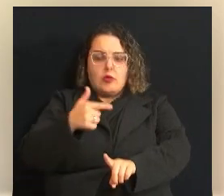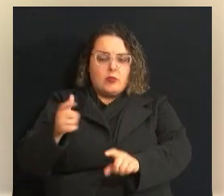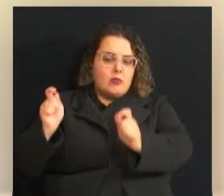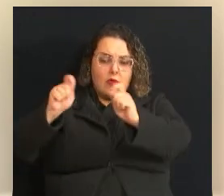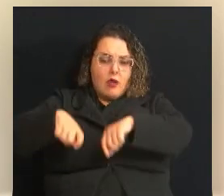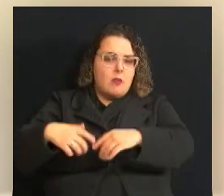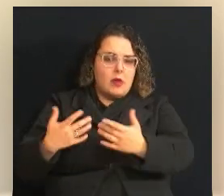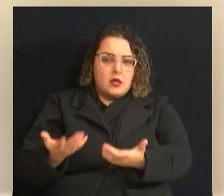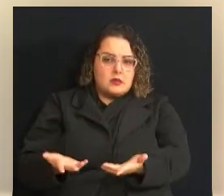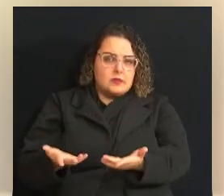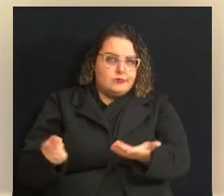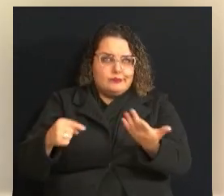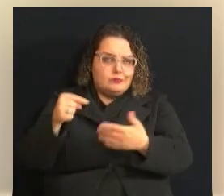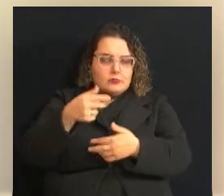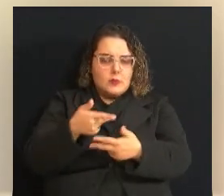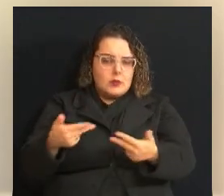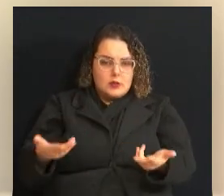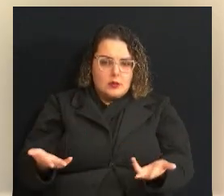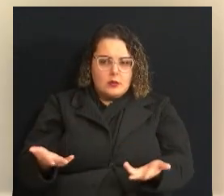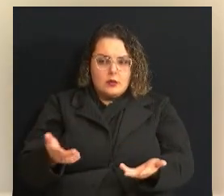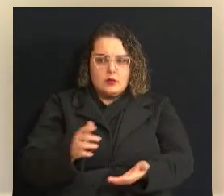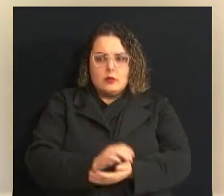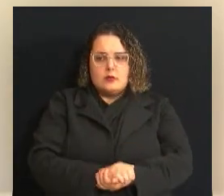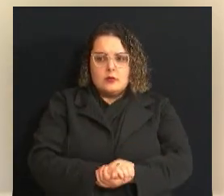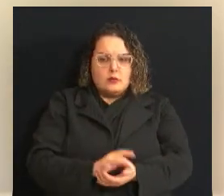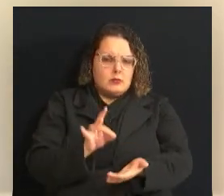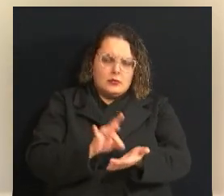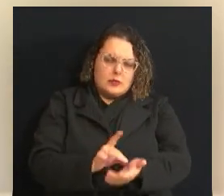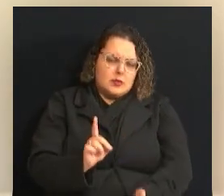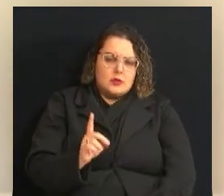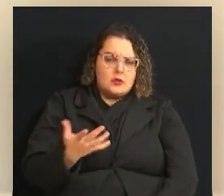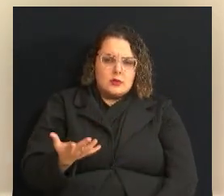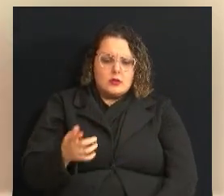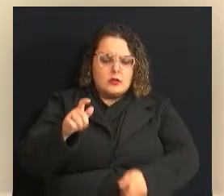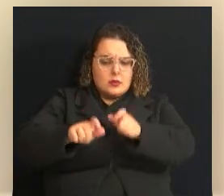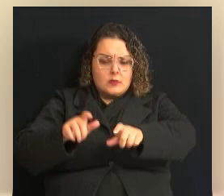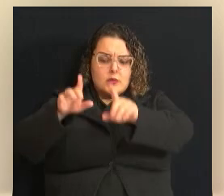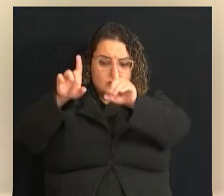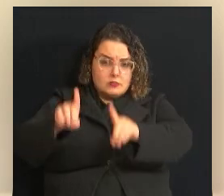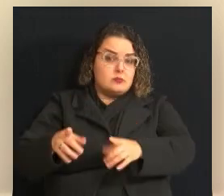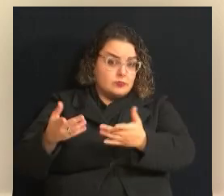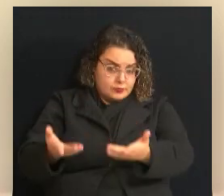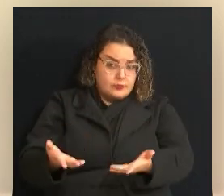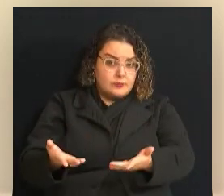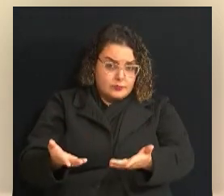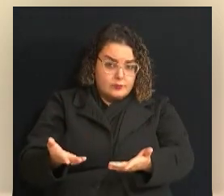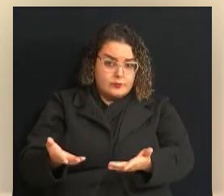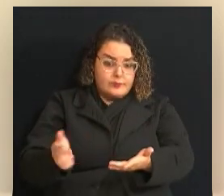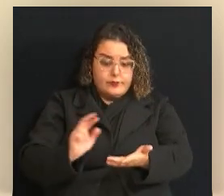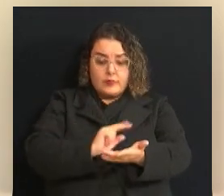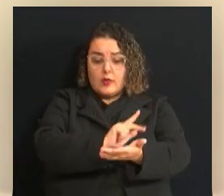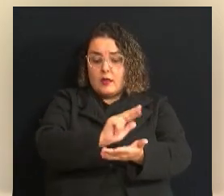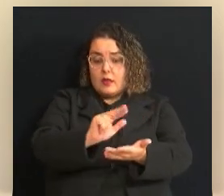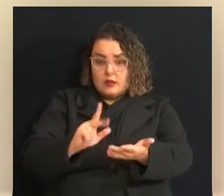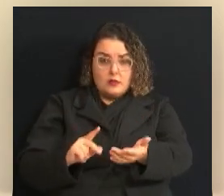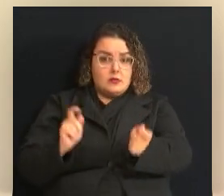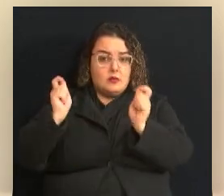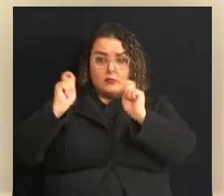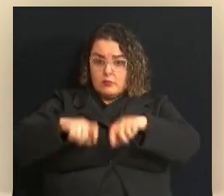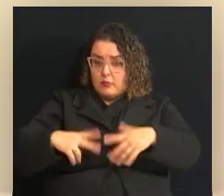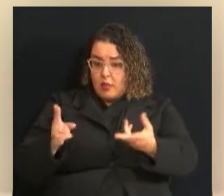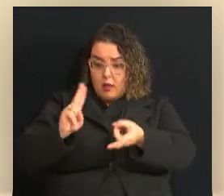enfim, e na verdade não, as pessoas com deficiência, elas estão aí, elas têm múltiplas potencialidades, enfim,